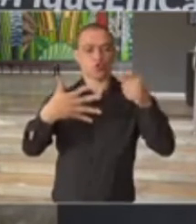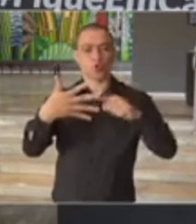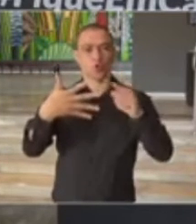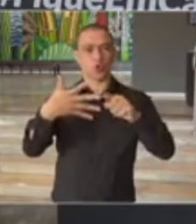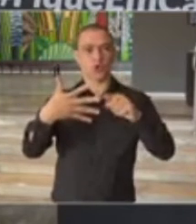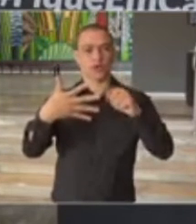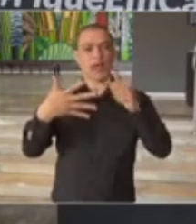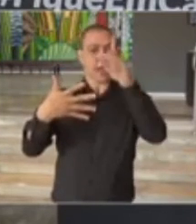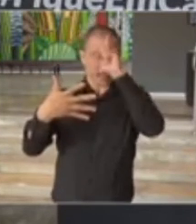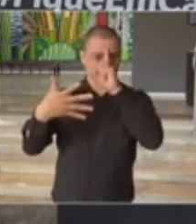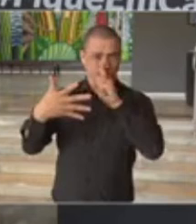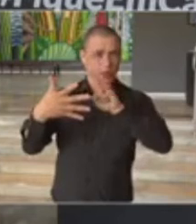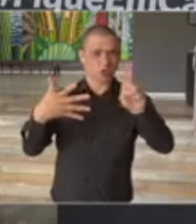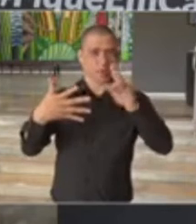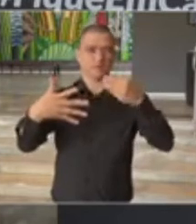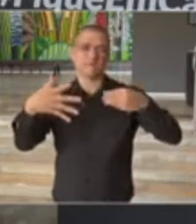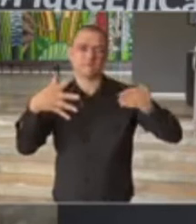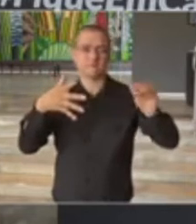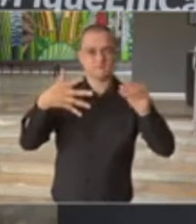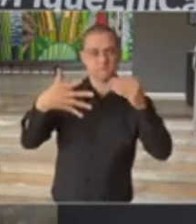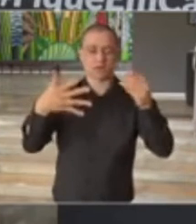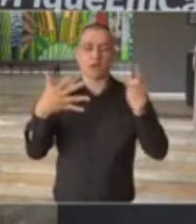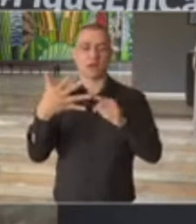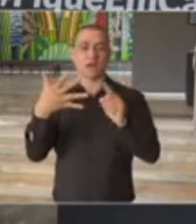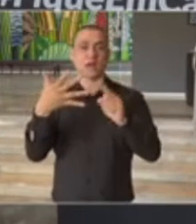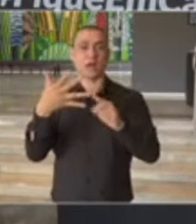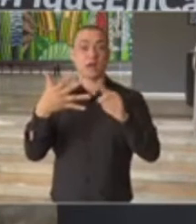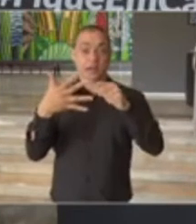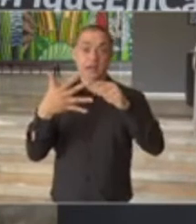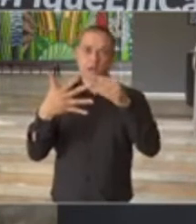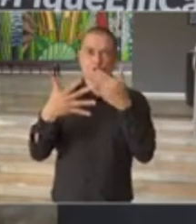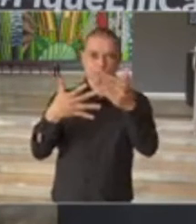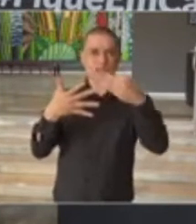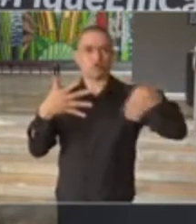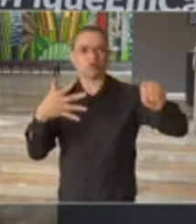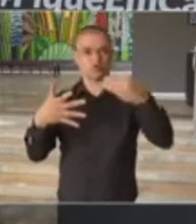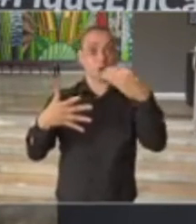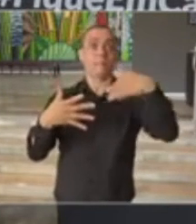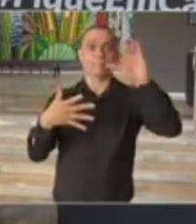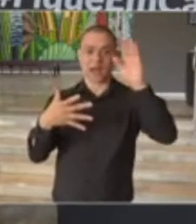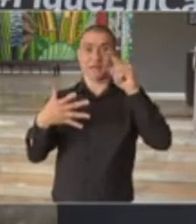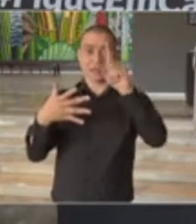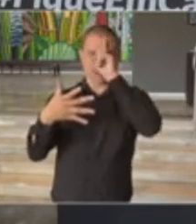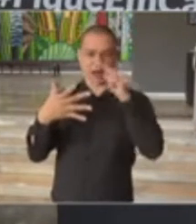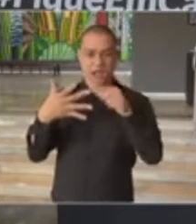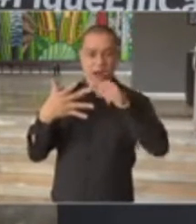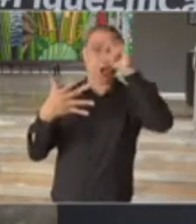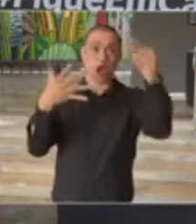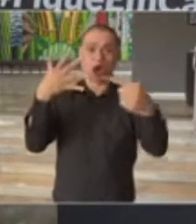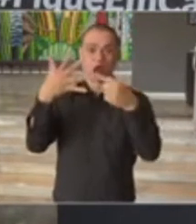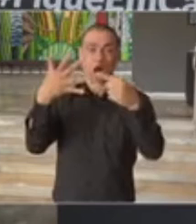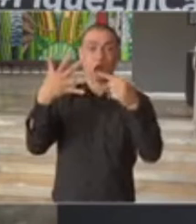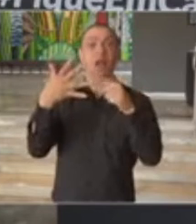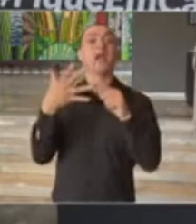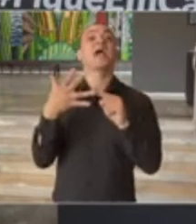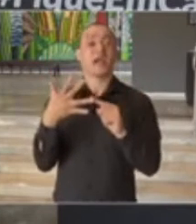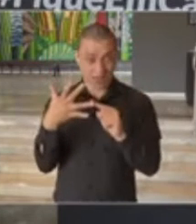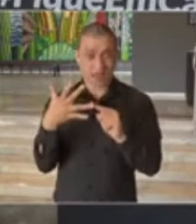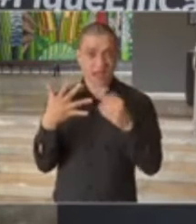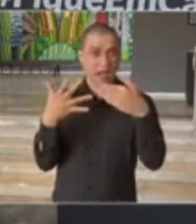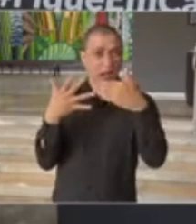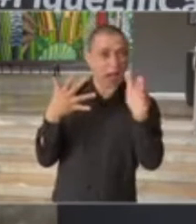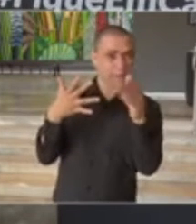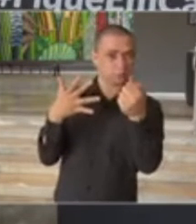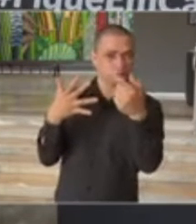fase amarela é chamada de flexibilização, onde iniciamos uma flexibilização maior, a fase 4, que é de abertura